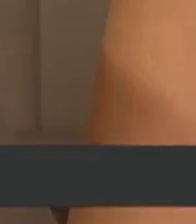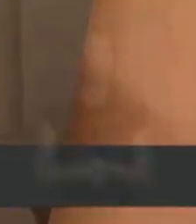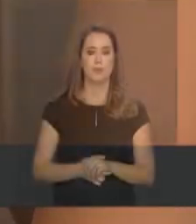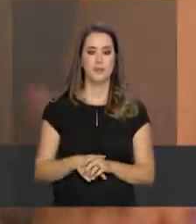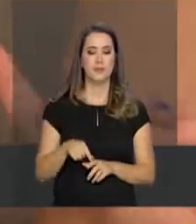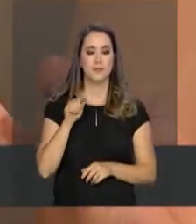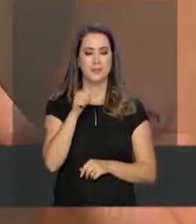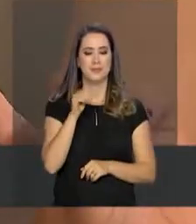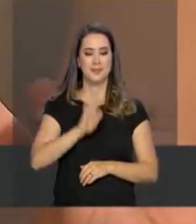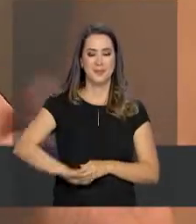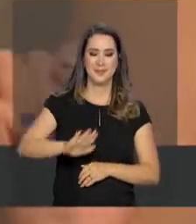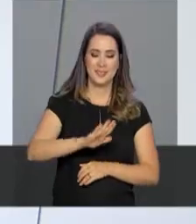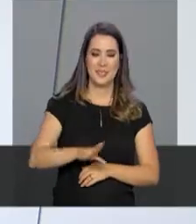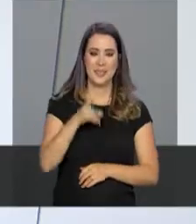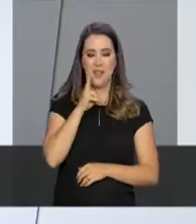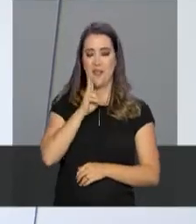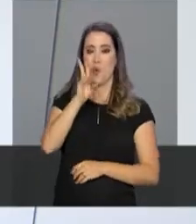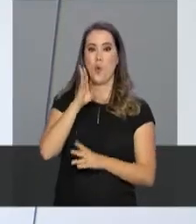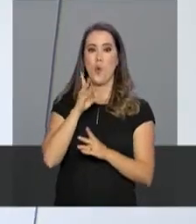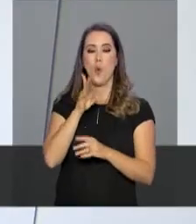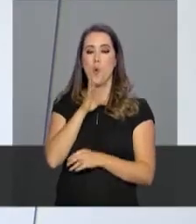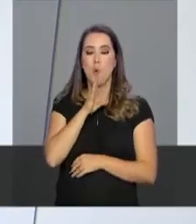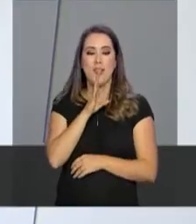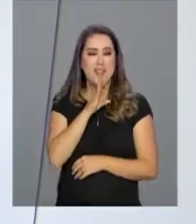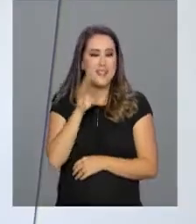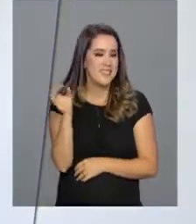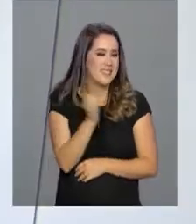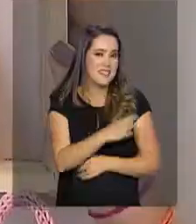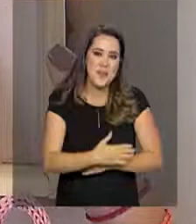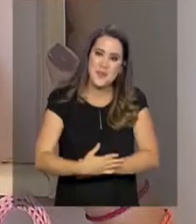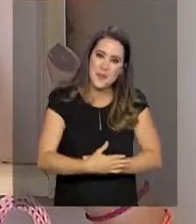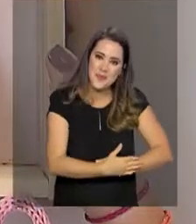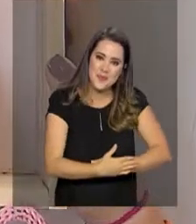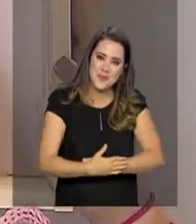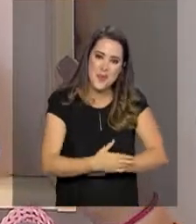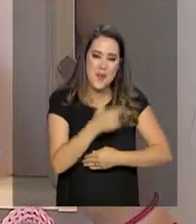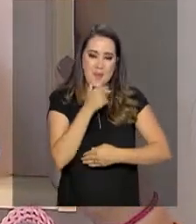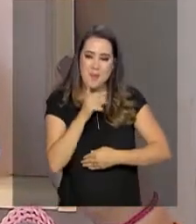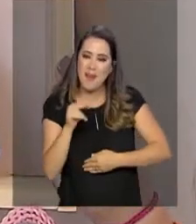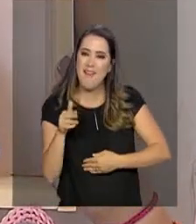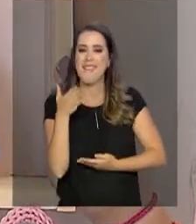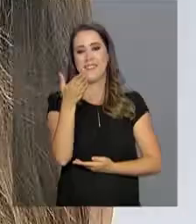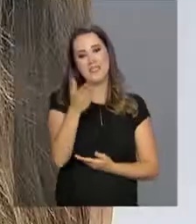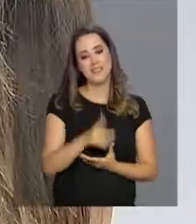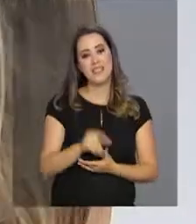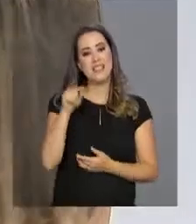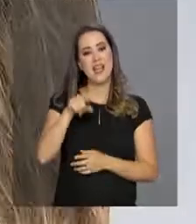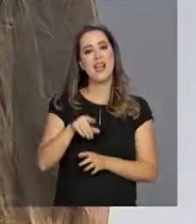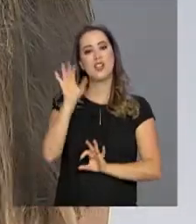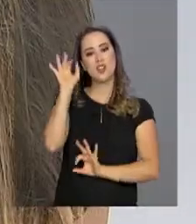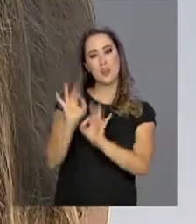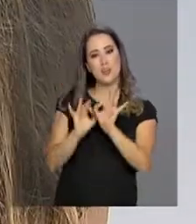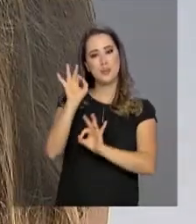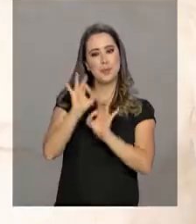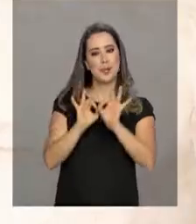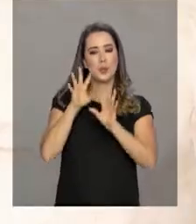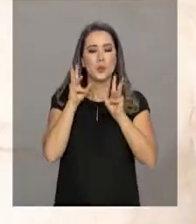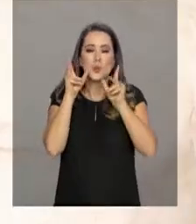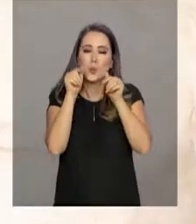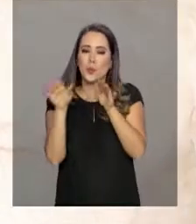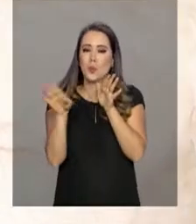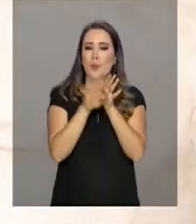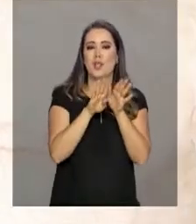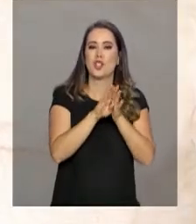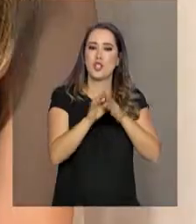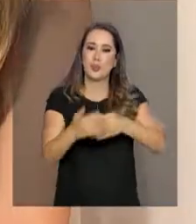A Maria Júlia não vê a hora de conhecer a irmãzinha Maria Clara. E por aqui, está tudo sendo preparado para a